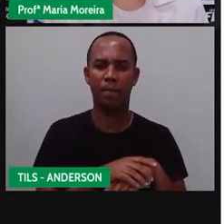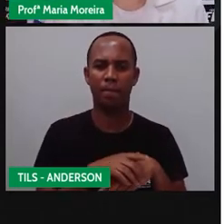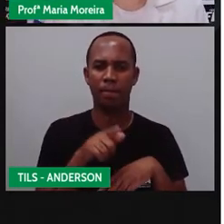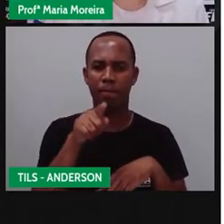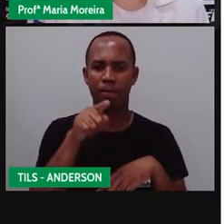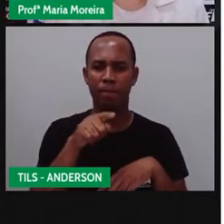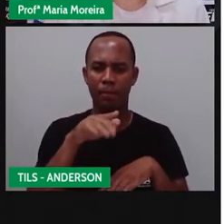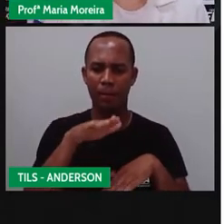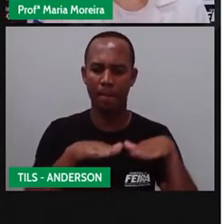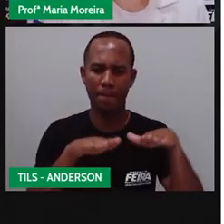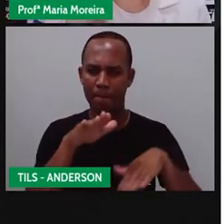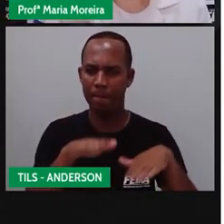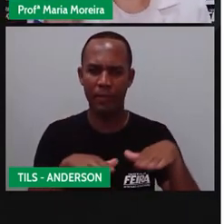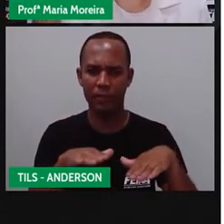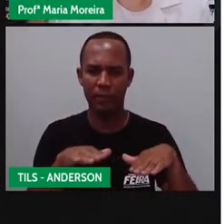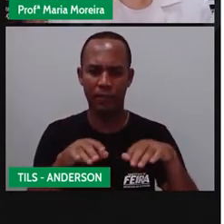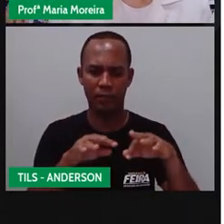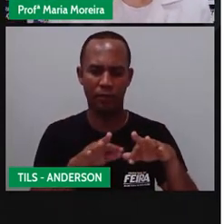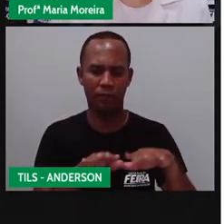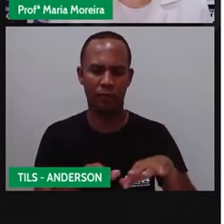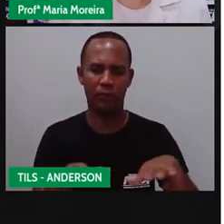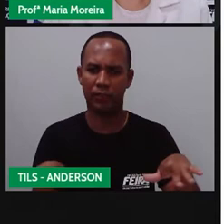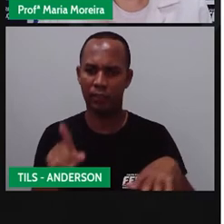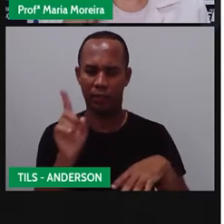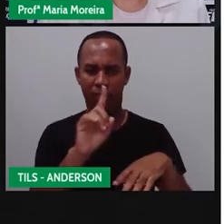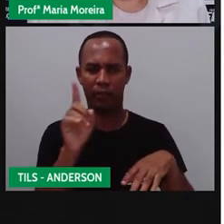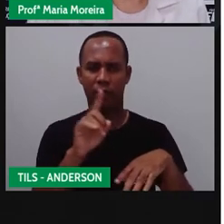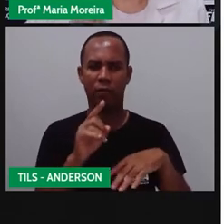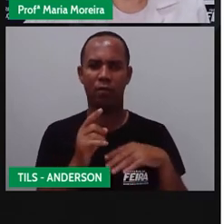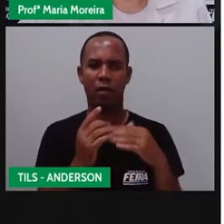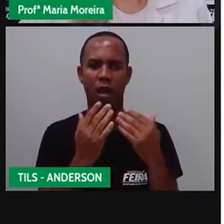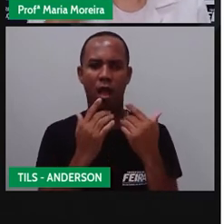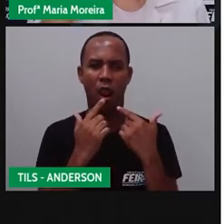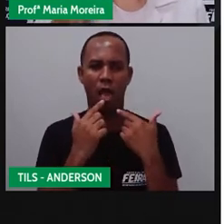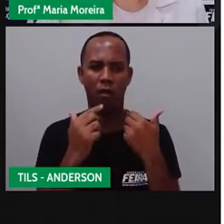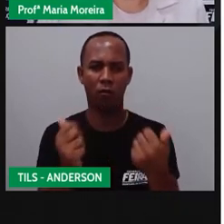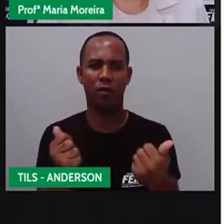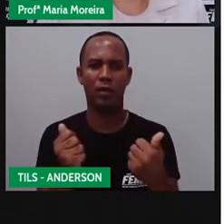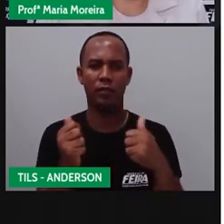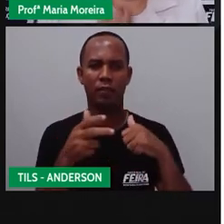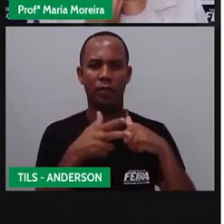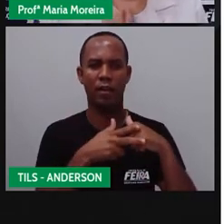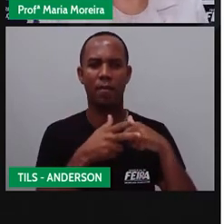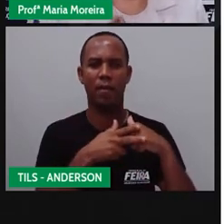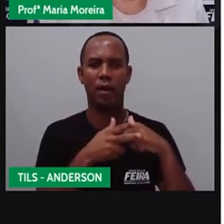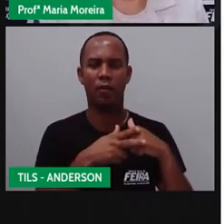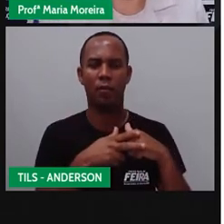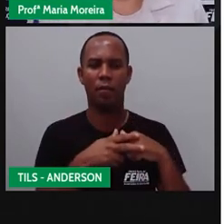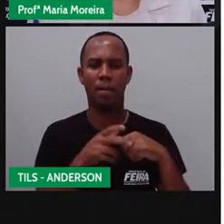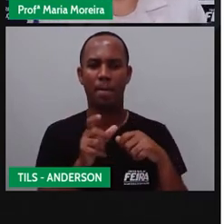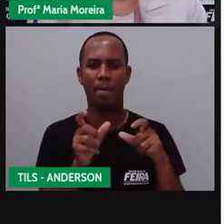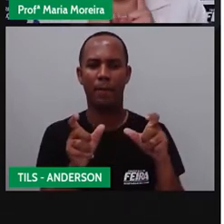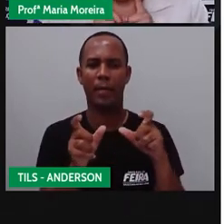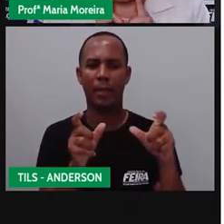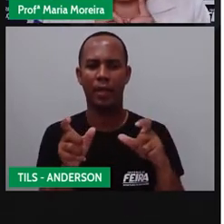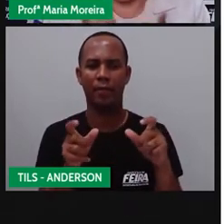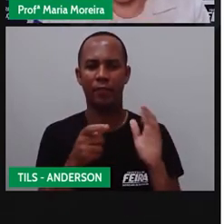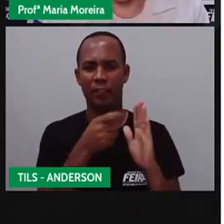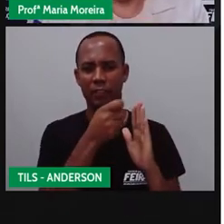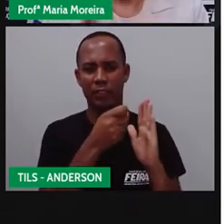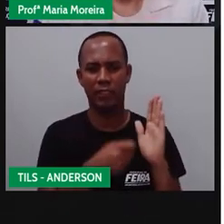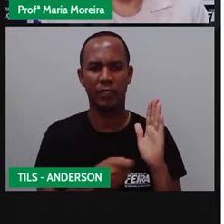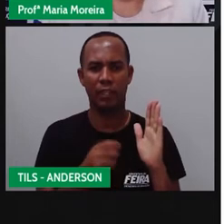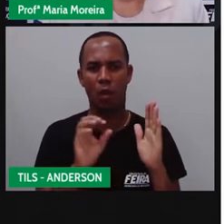pise na grama. É o quê? Um texto escrito. Linguagem o quê? Verbal. Se a palavra aparece escrita ou